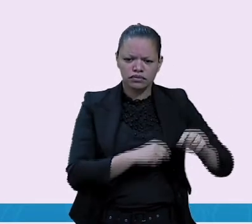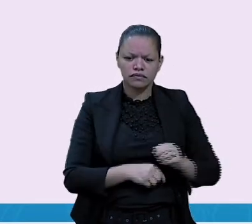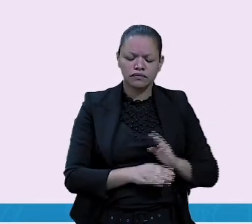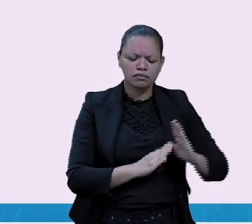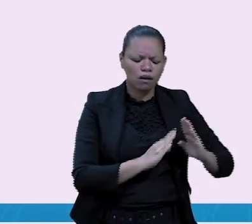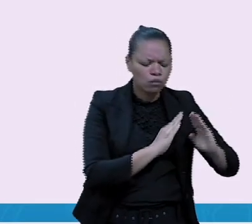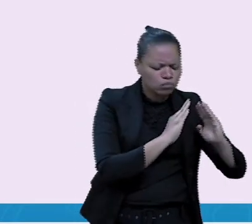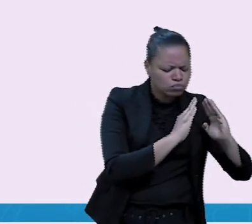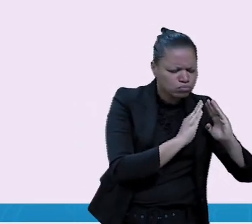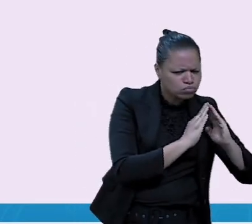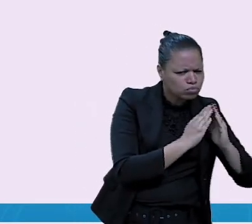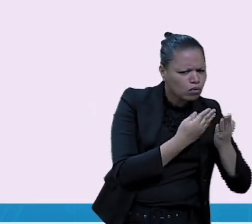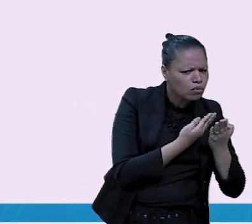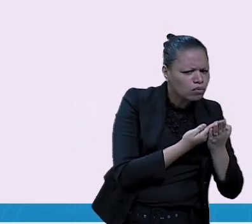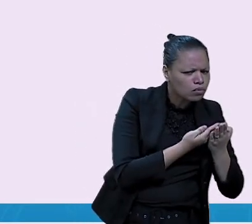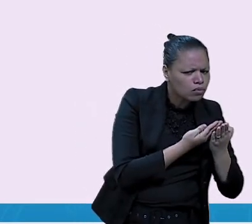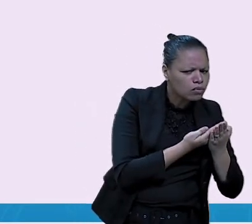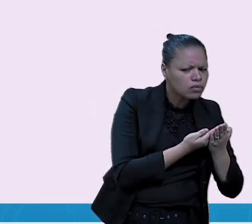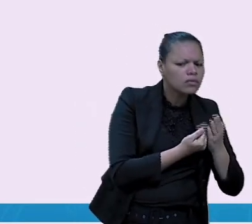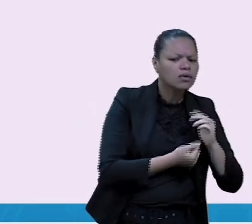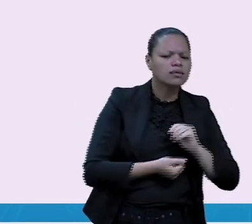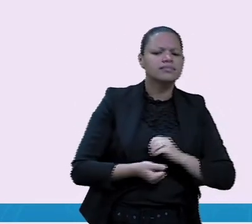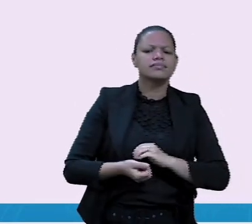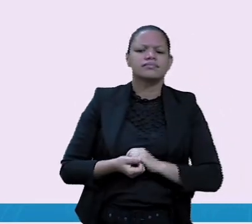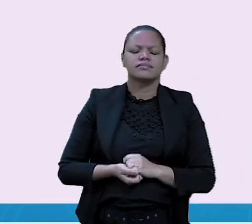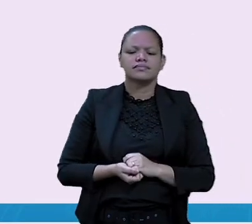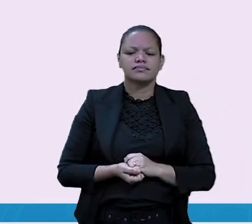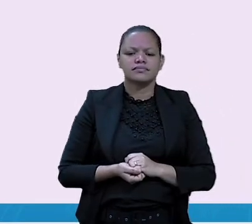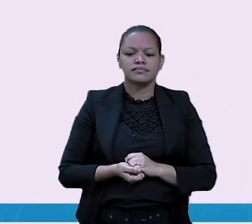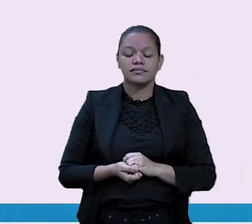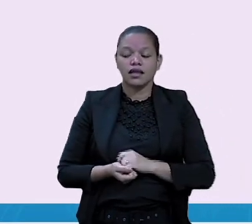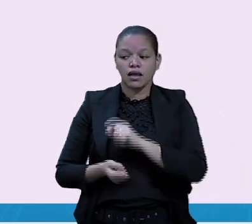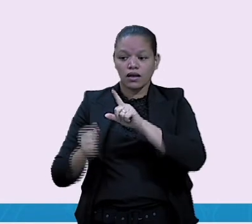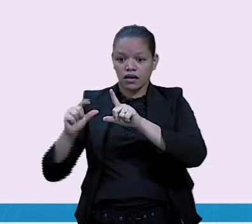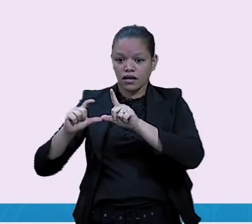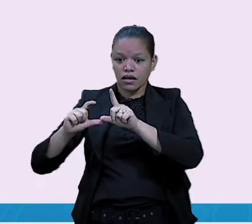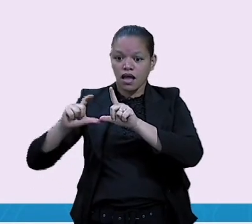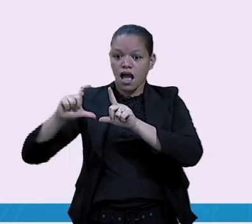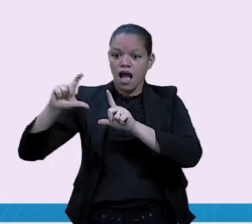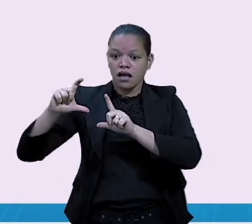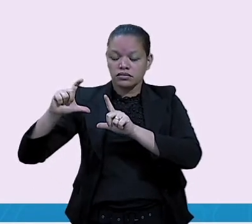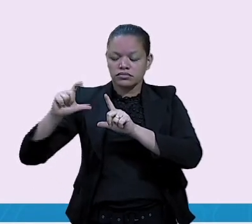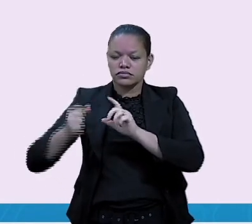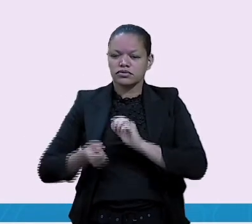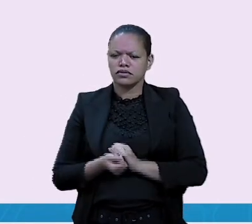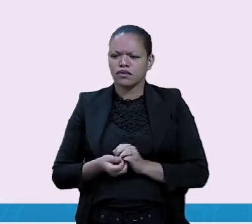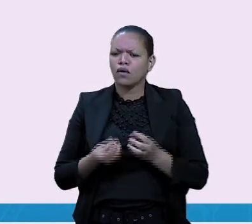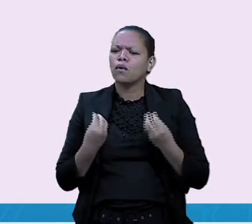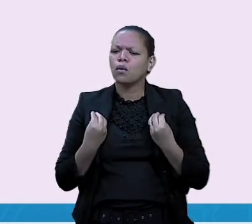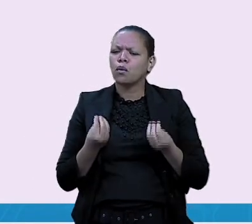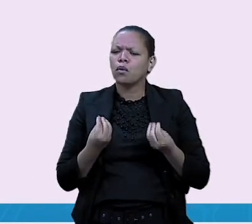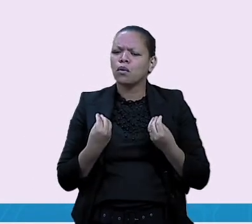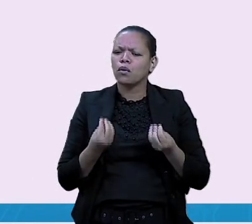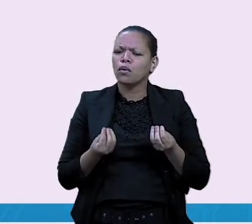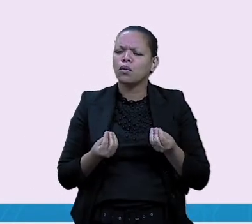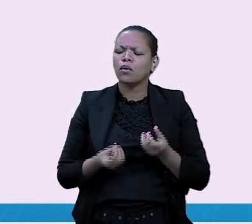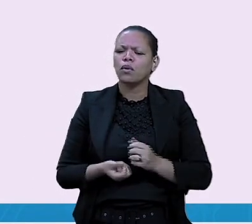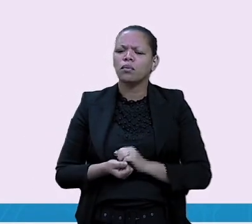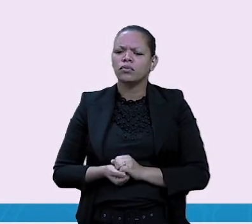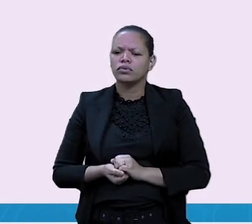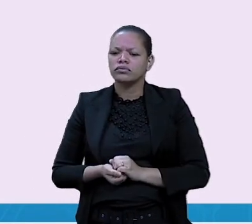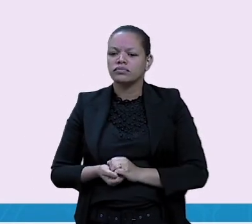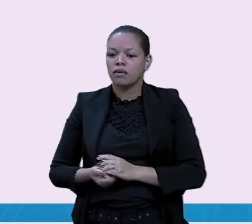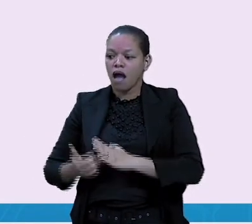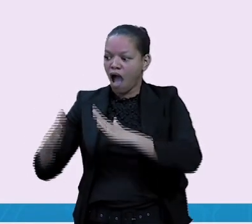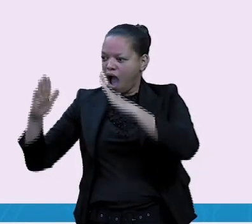Escolinha. Isso mesmo. Agora, no aumentativo, quando a escola é bem grandona, como eu falo que é escola?